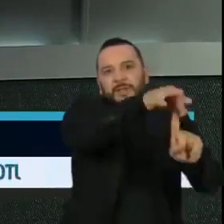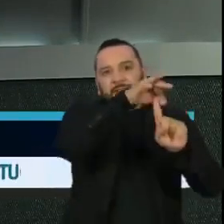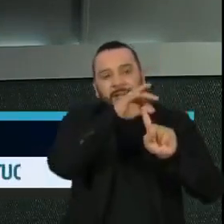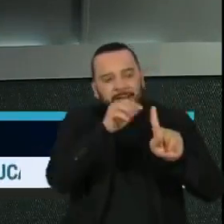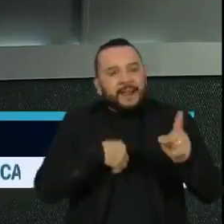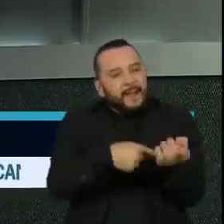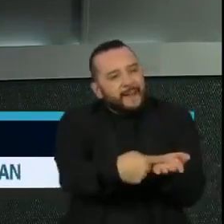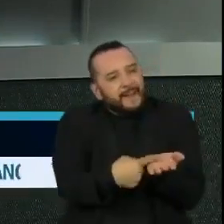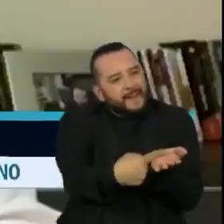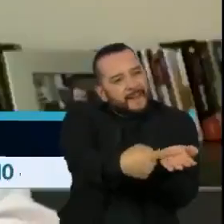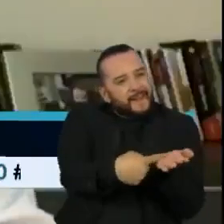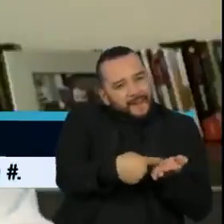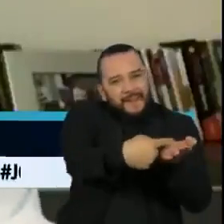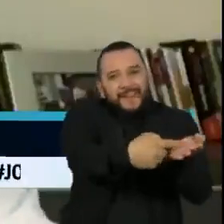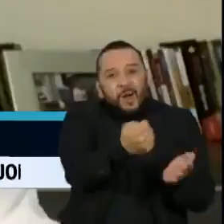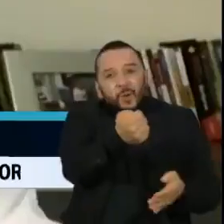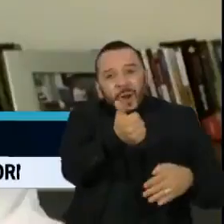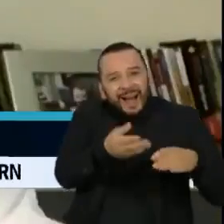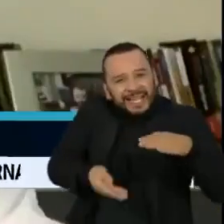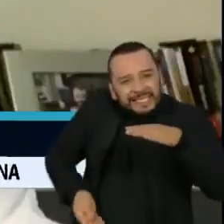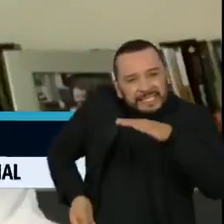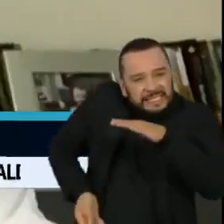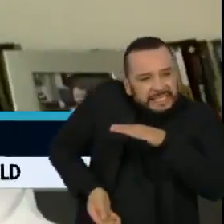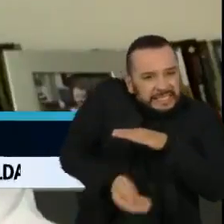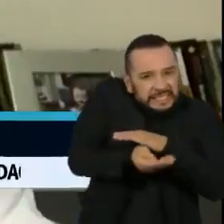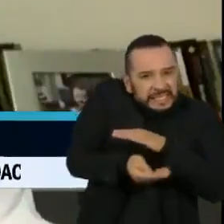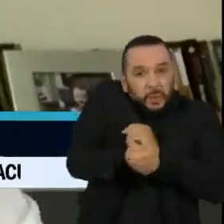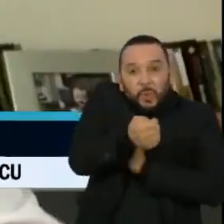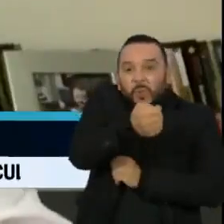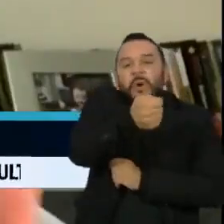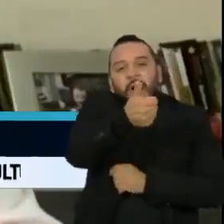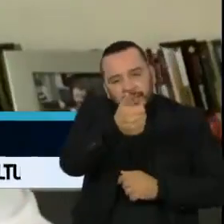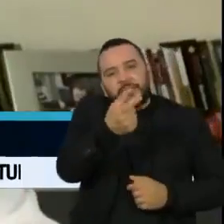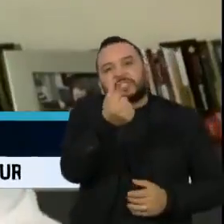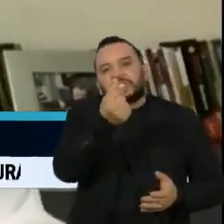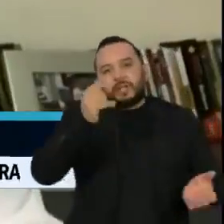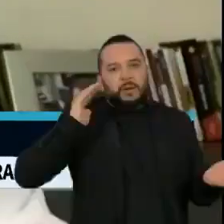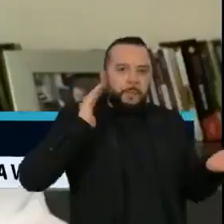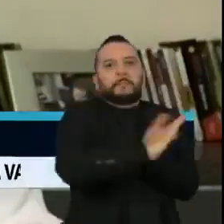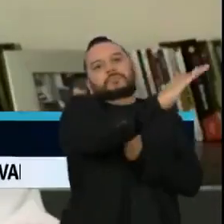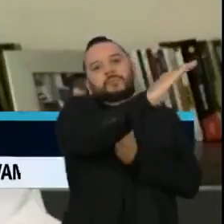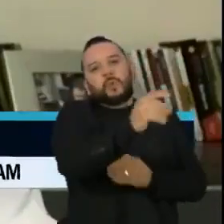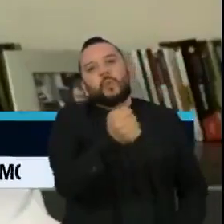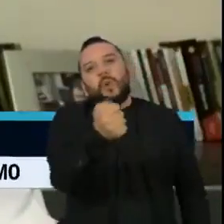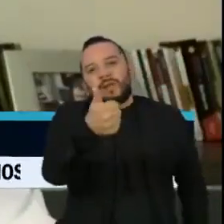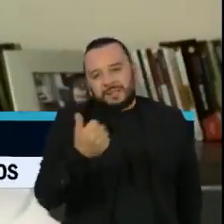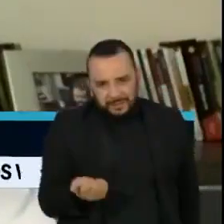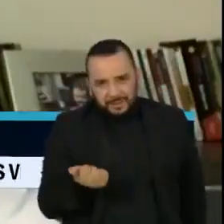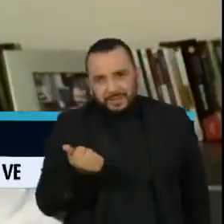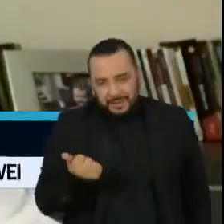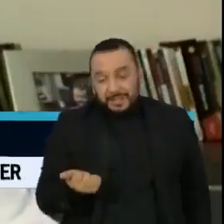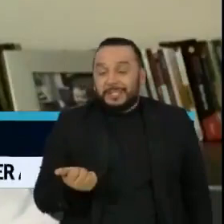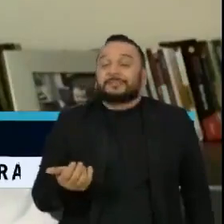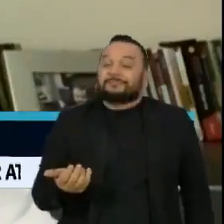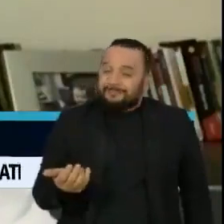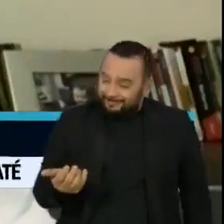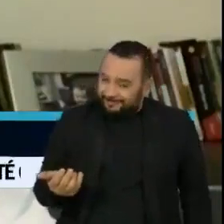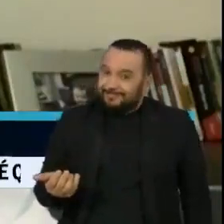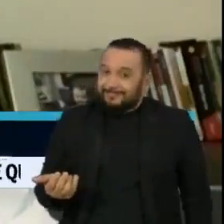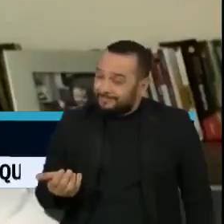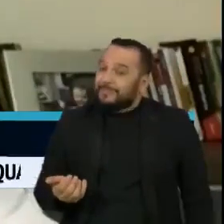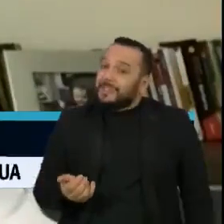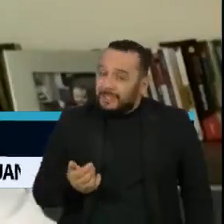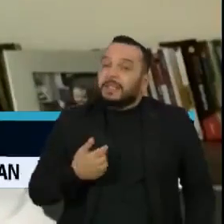que os indícios são muito fortes de benefícios para algumas pessoas, não